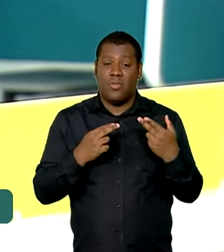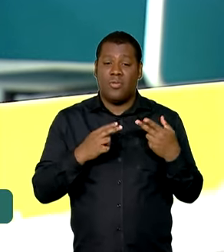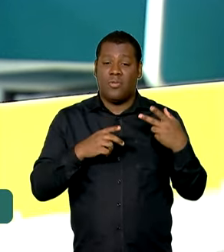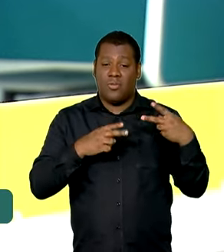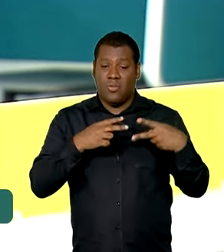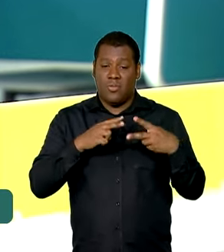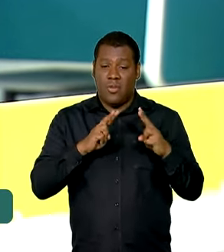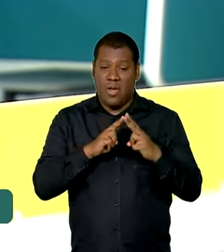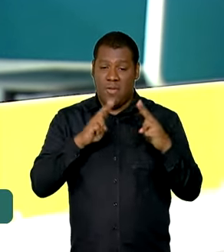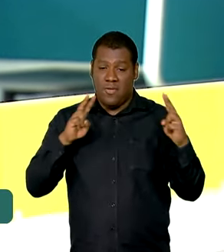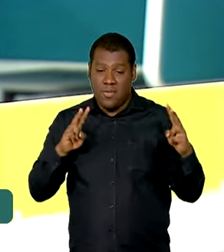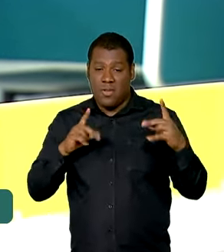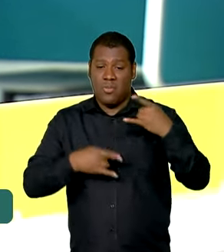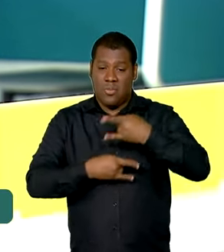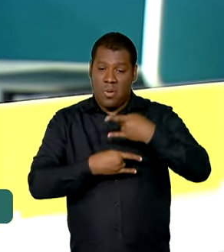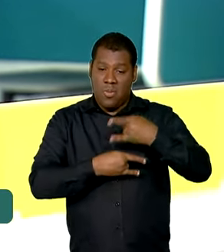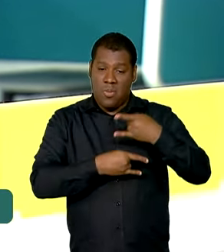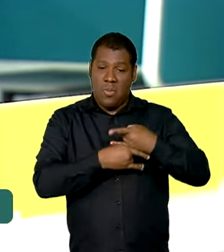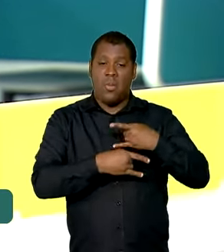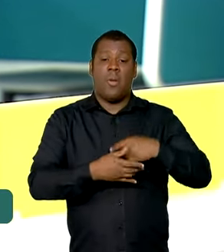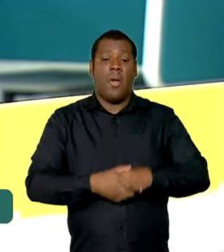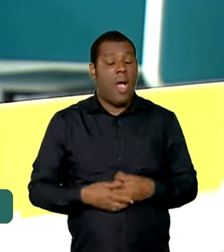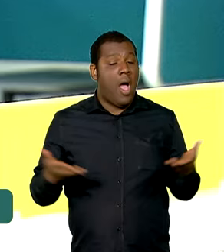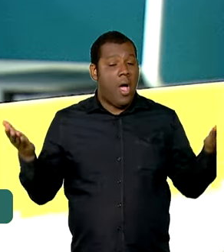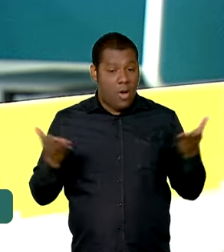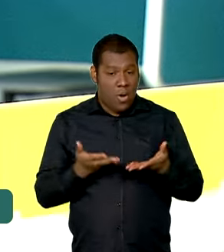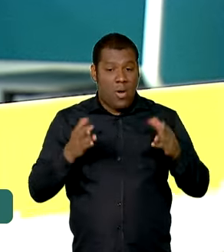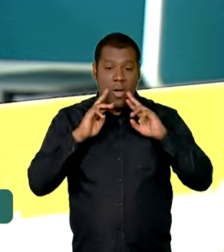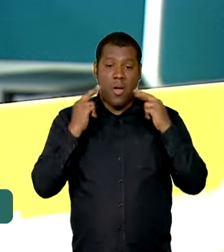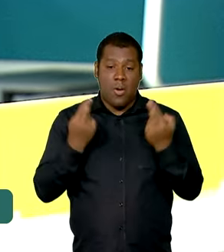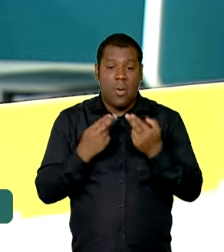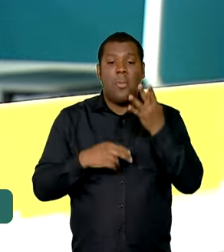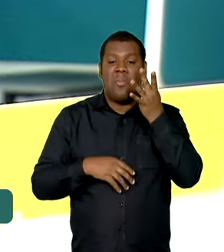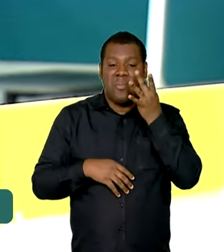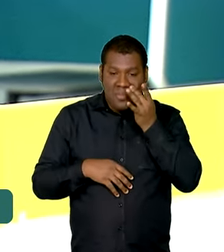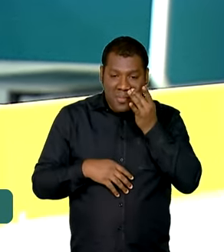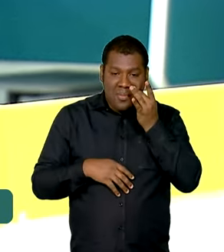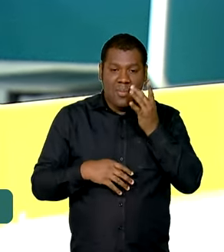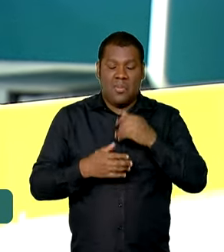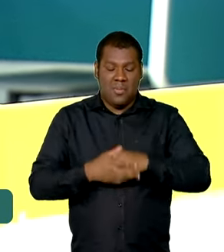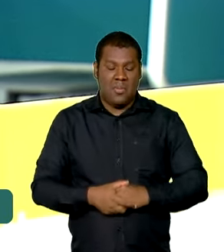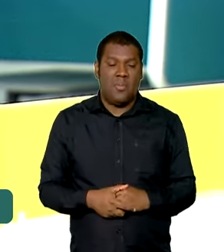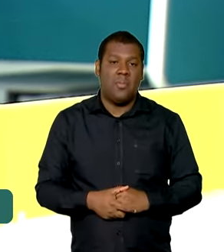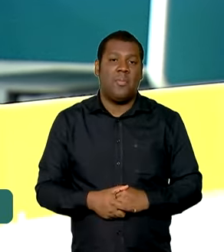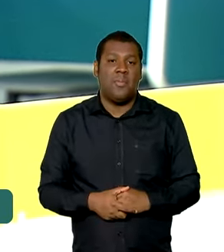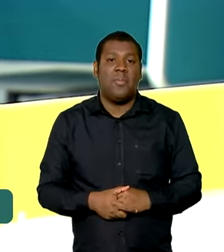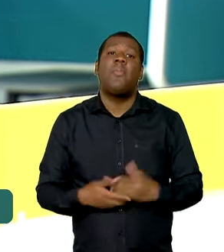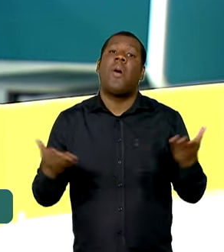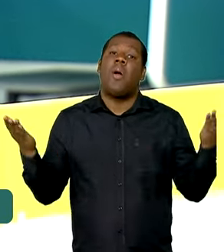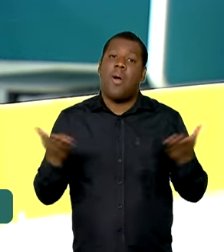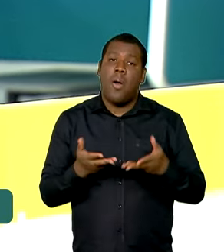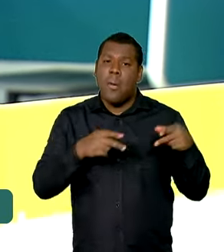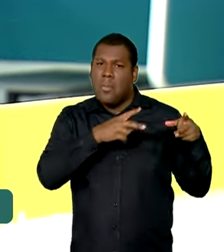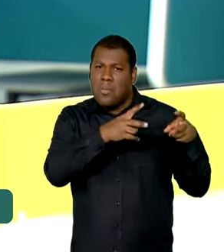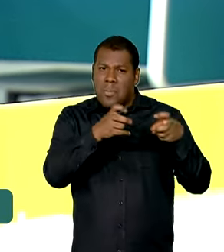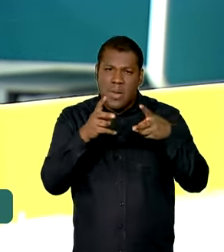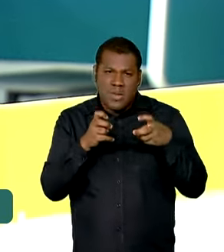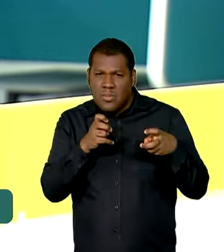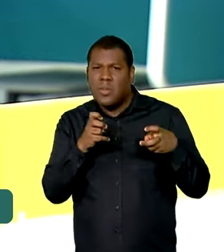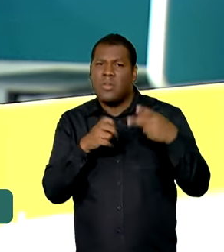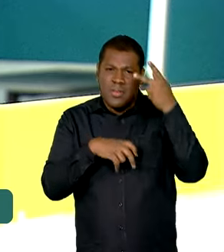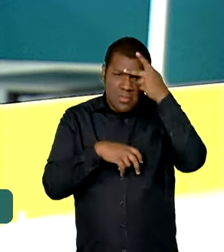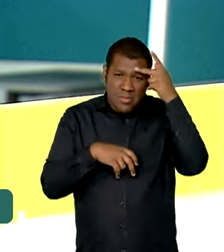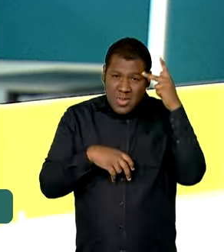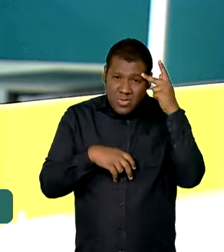antes e nós com grande satisfação vemos um bom número de delegados